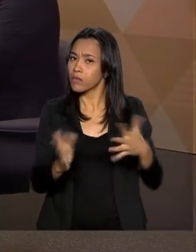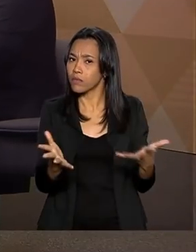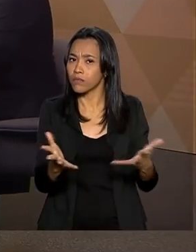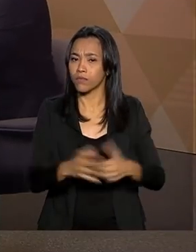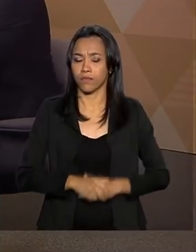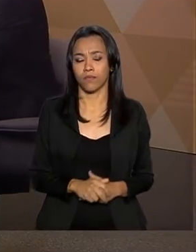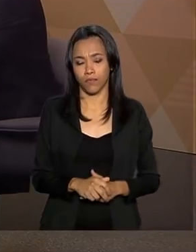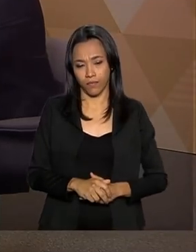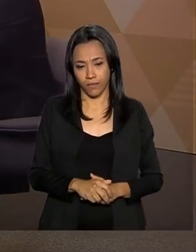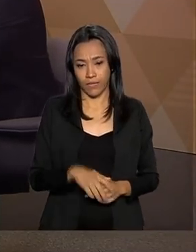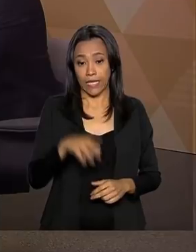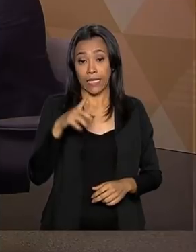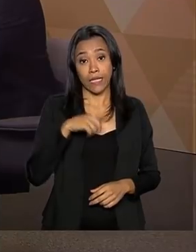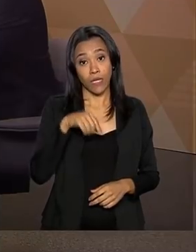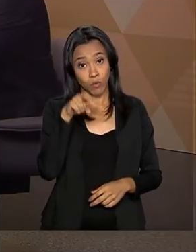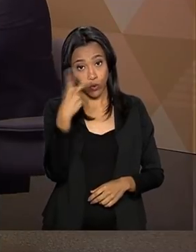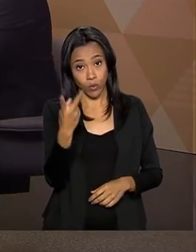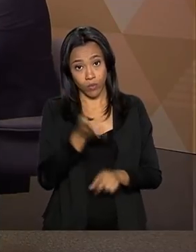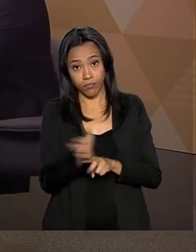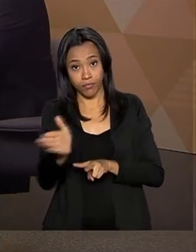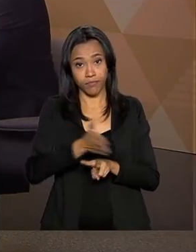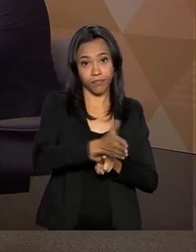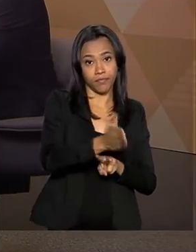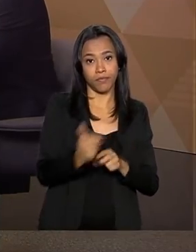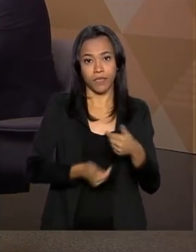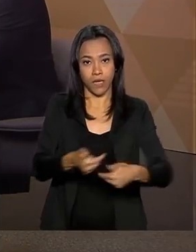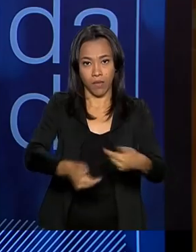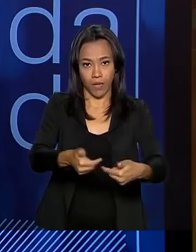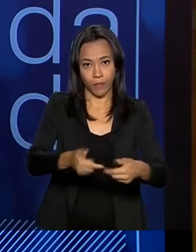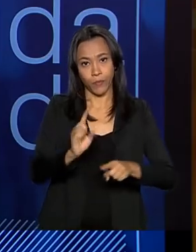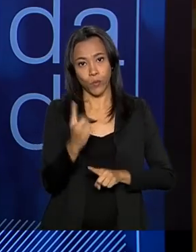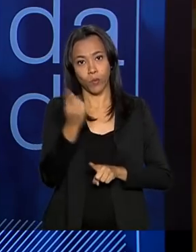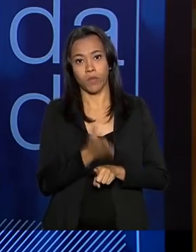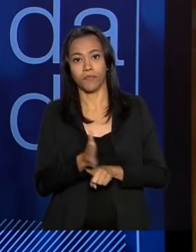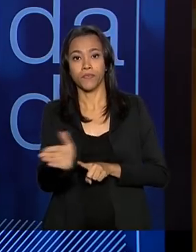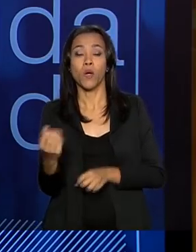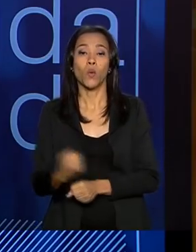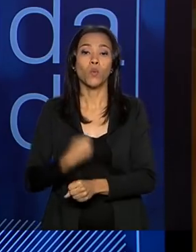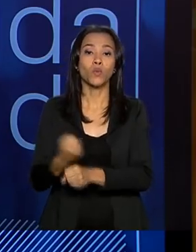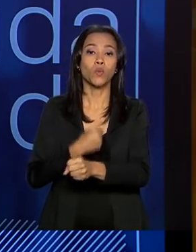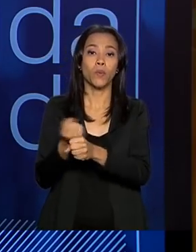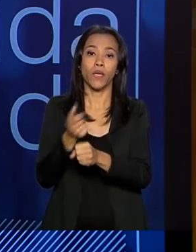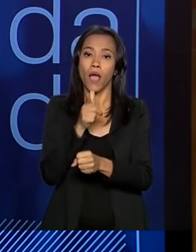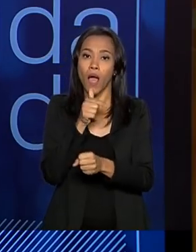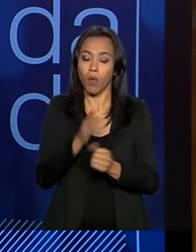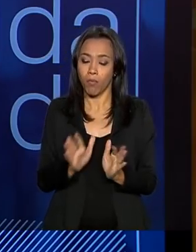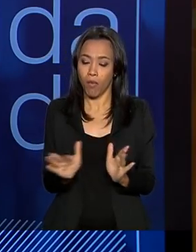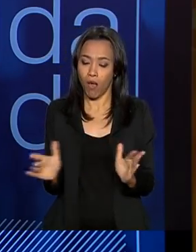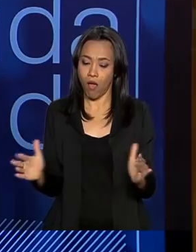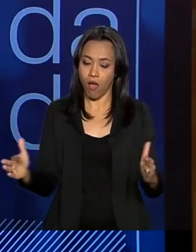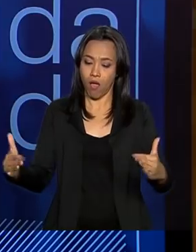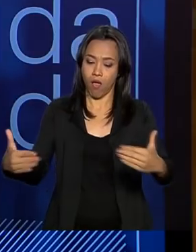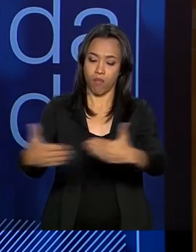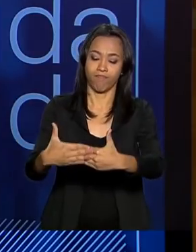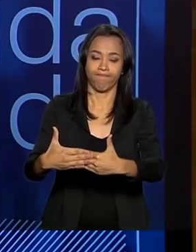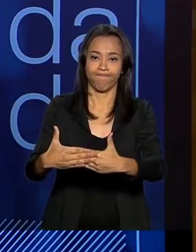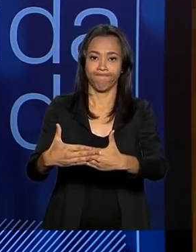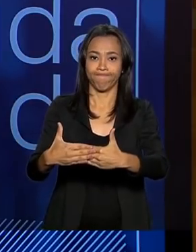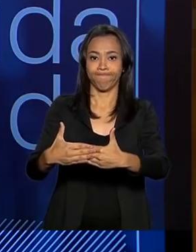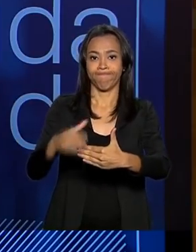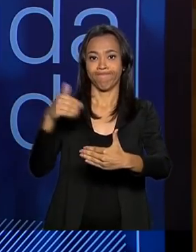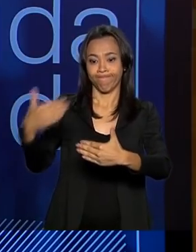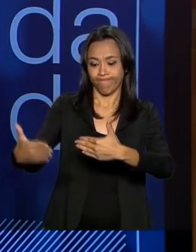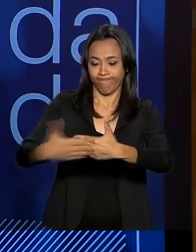Enzo, temos duas linhas de ação. Uma primeira, construir barragens de contenção de enchentes. Essas barragens,